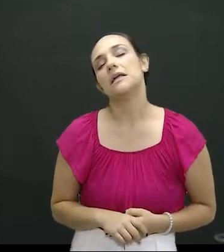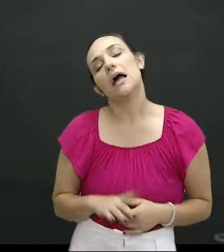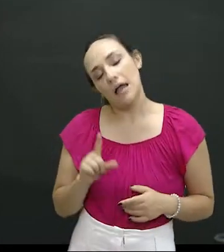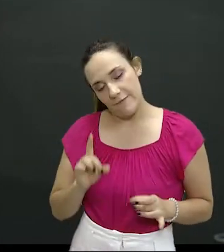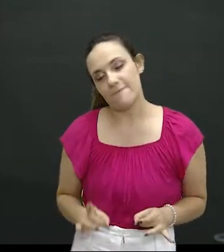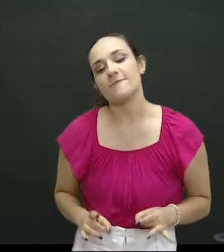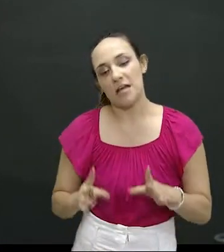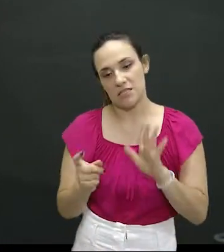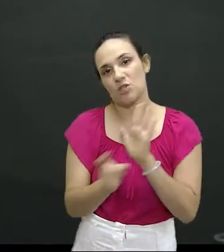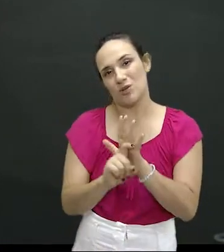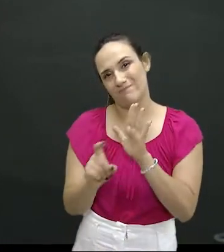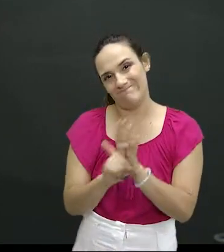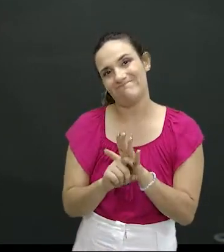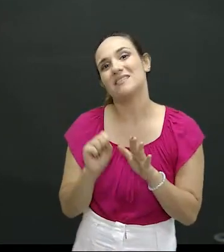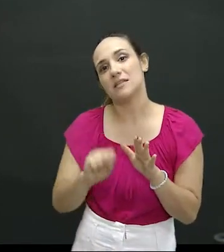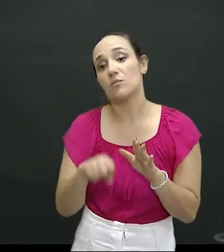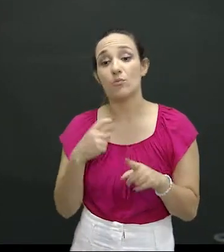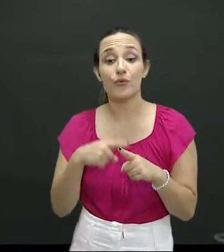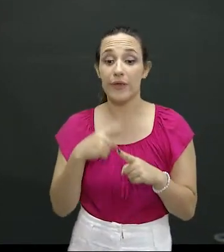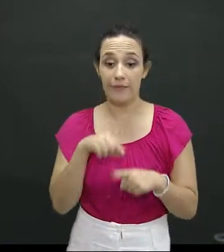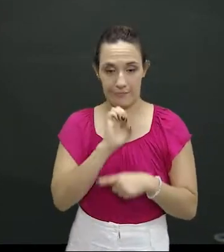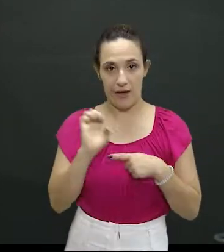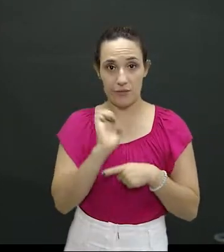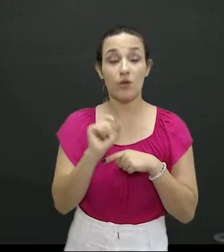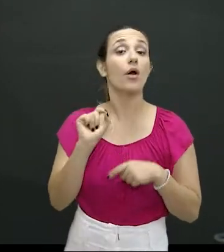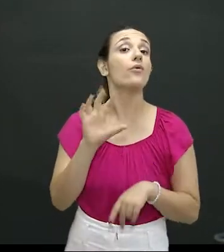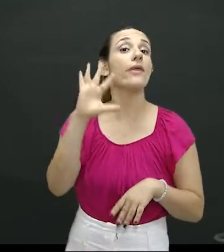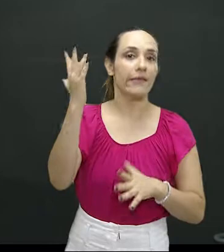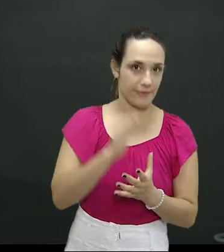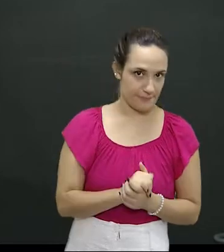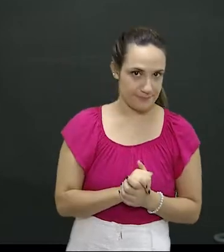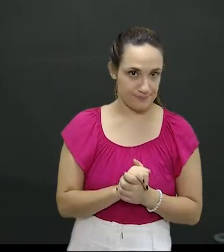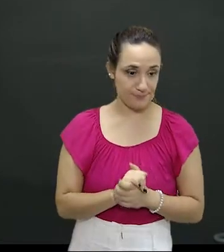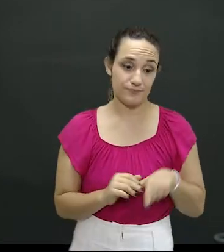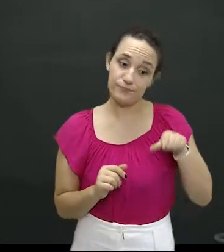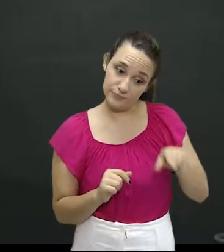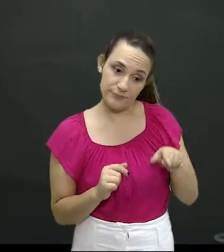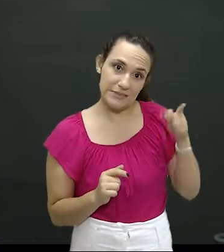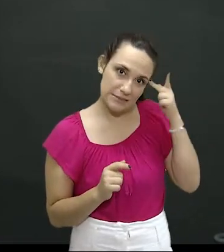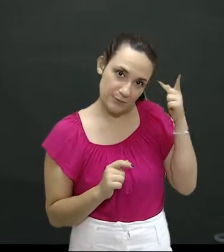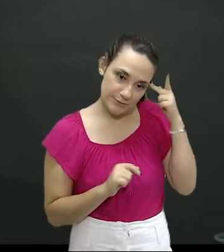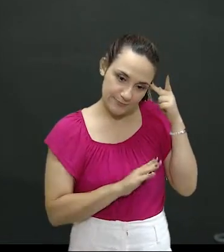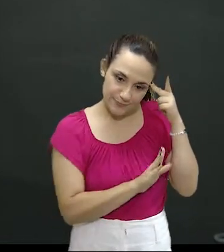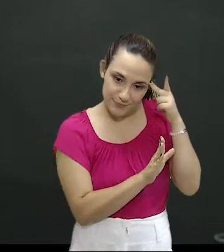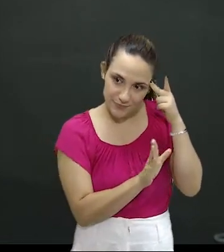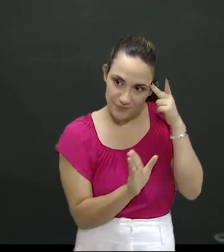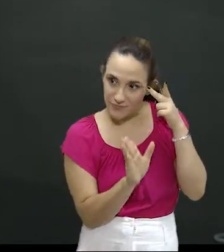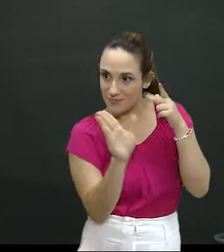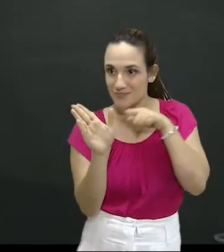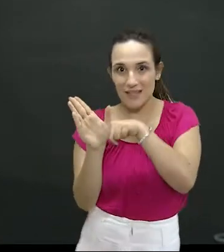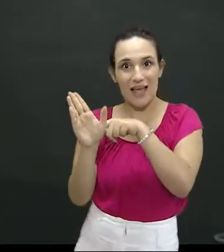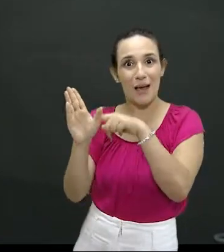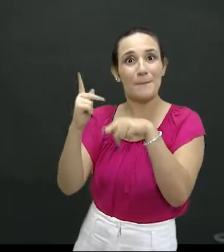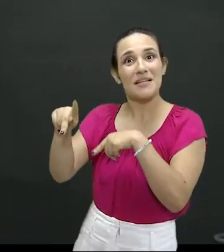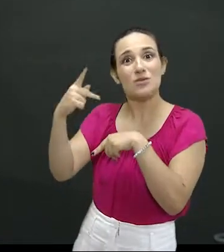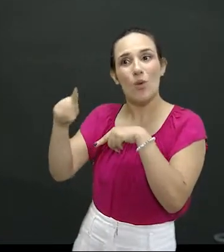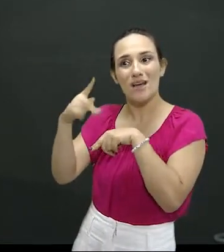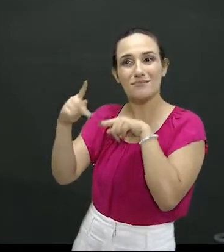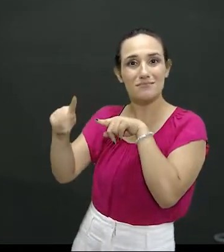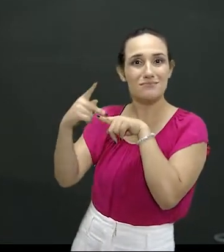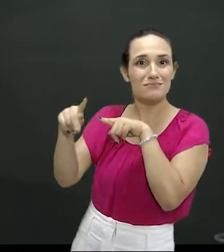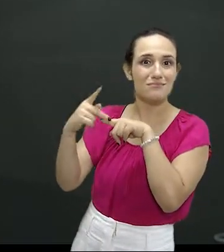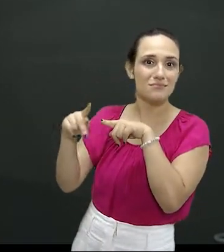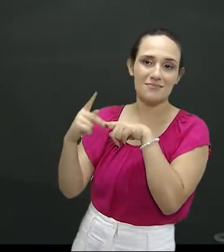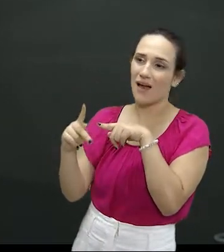Nosso estado, pela localização geográfica, que é a fronteira com a Bolívia e com o Paraguai, ele é tido como, pelo crime